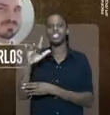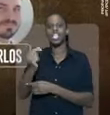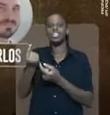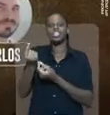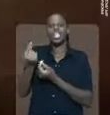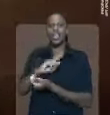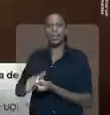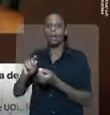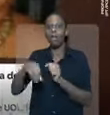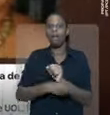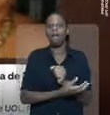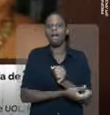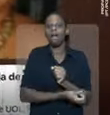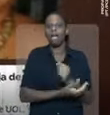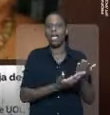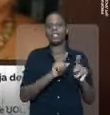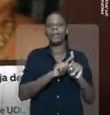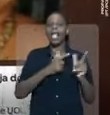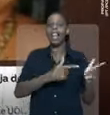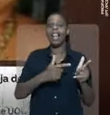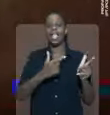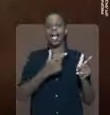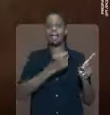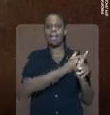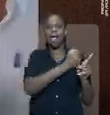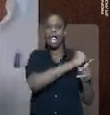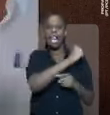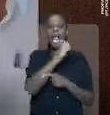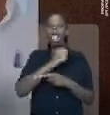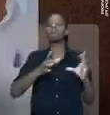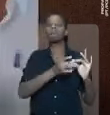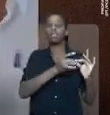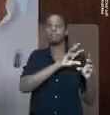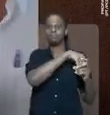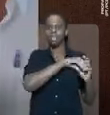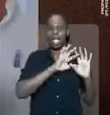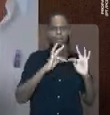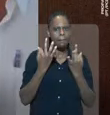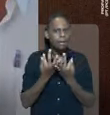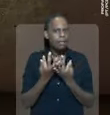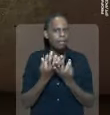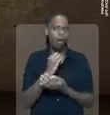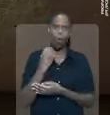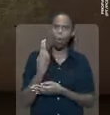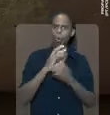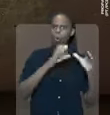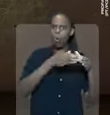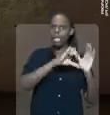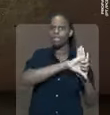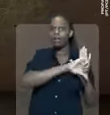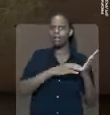Rachadinha para desviar o dinheiro público. Ligações com armas, milicianos e assassinos de aluguel. Isso é uma